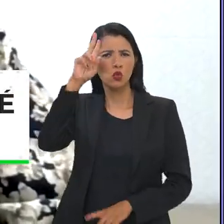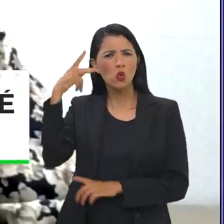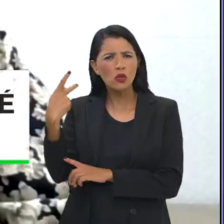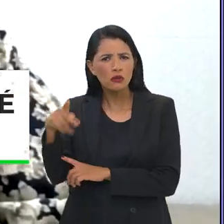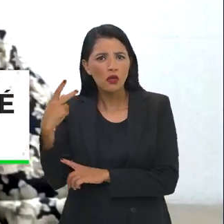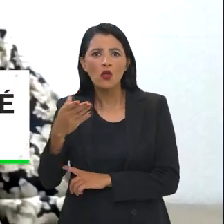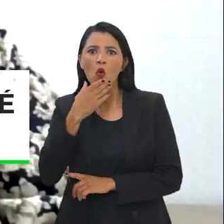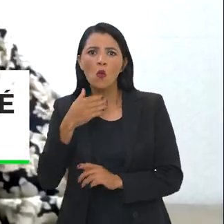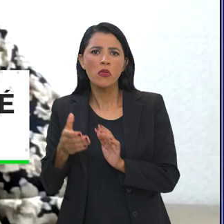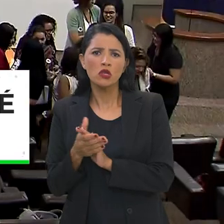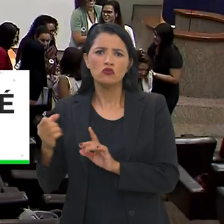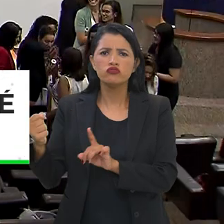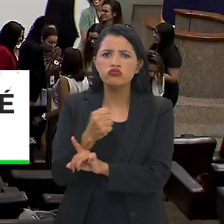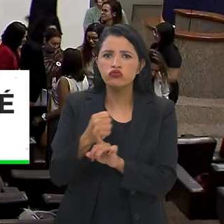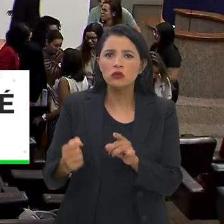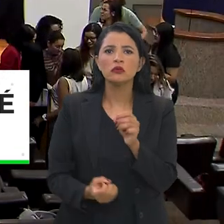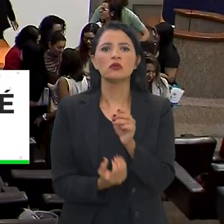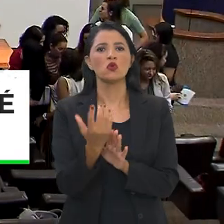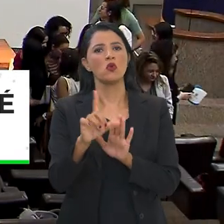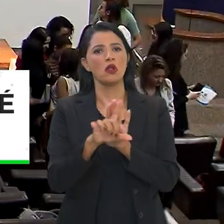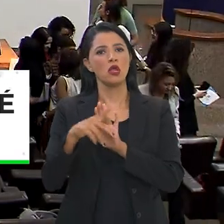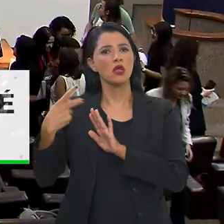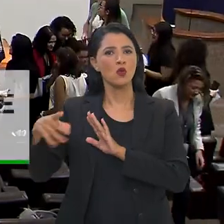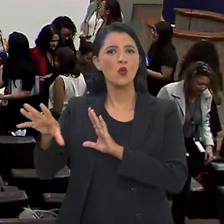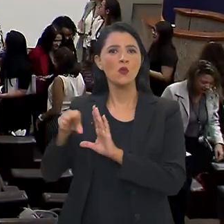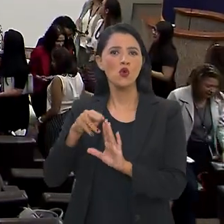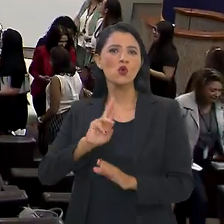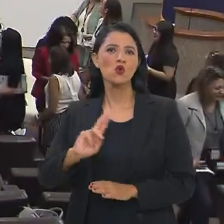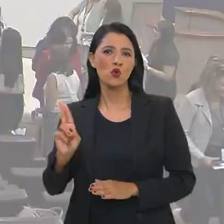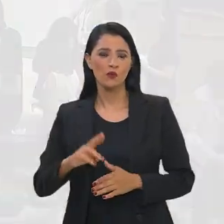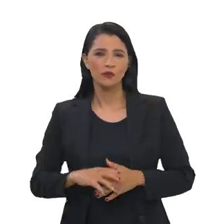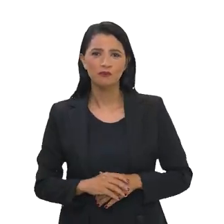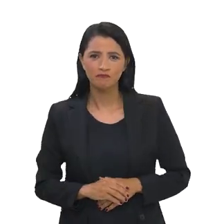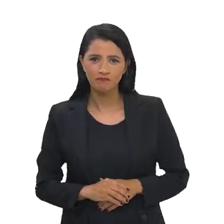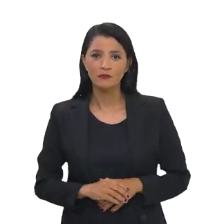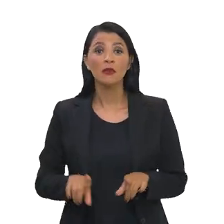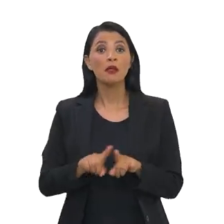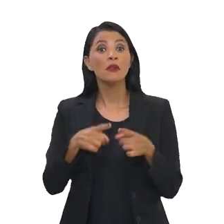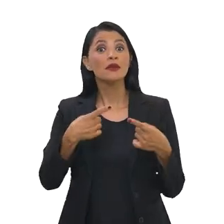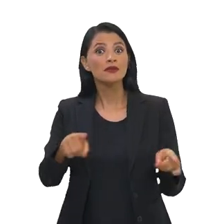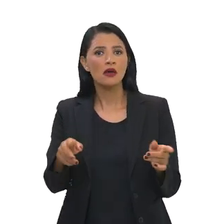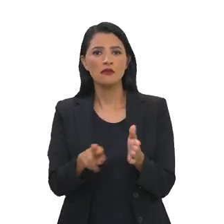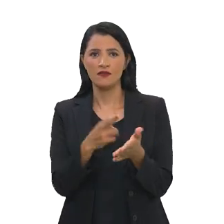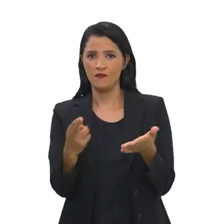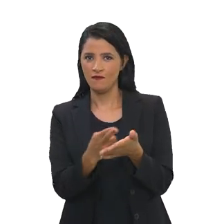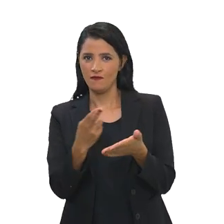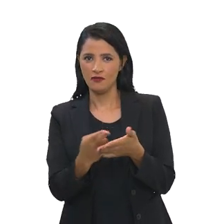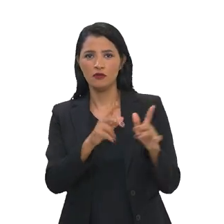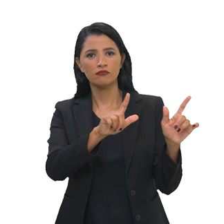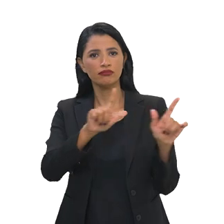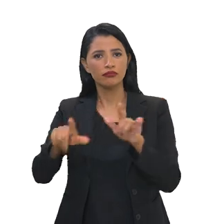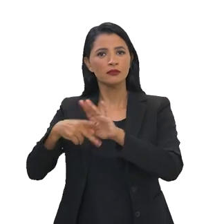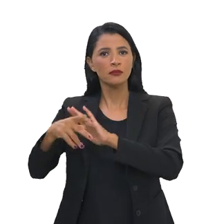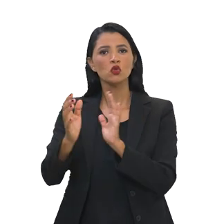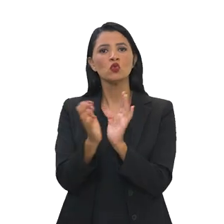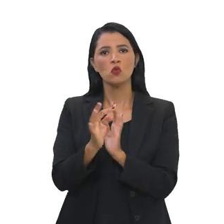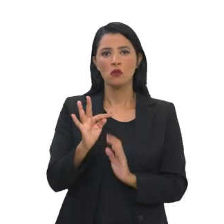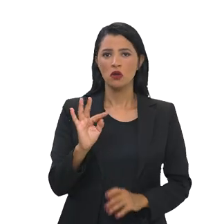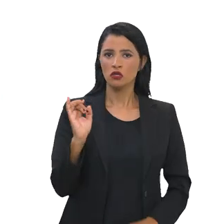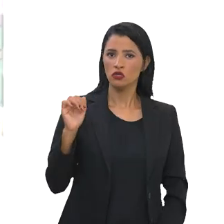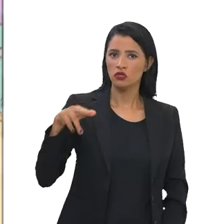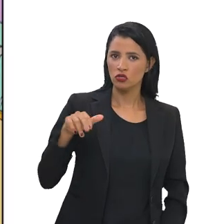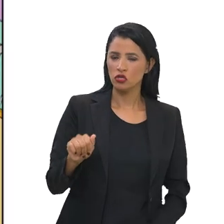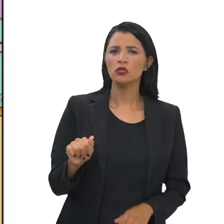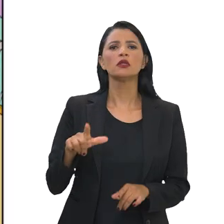ser agredida pelo marido deu origem à lei que leva o seu nome. Também foi lançada uma edição especial da revista em quadrinhos da